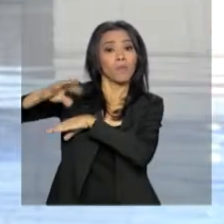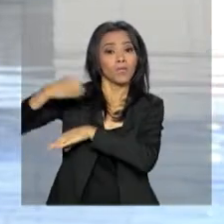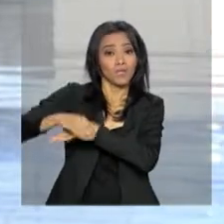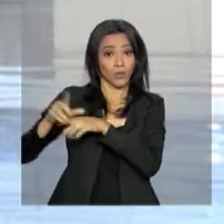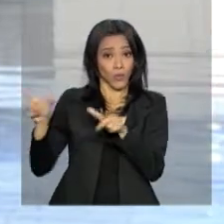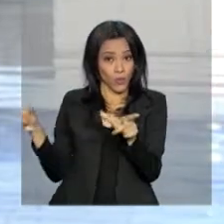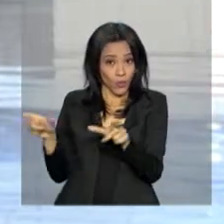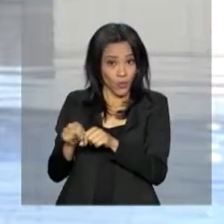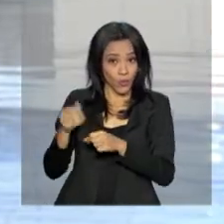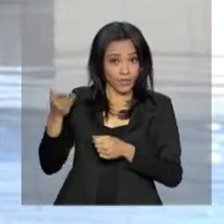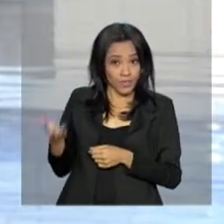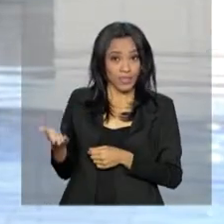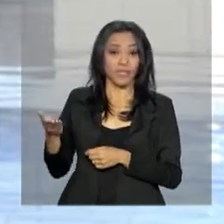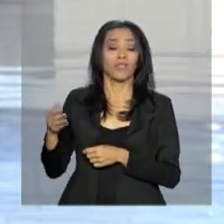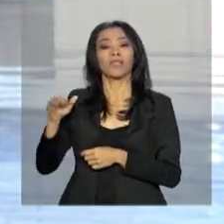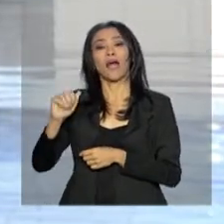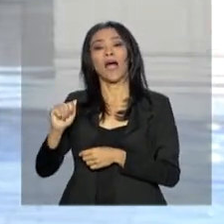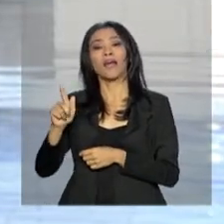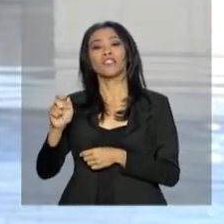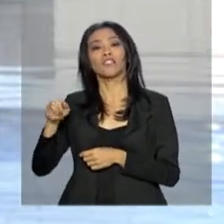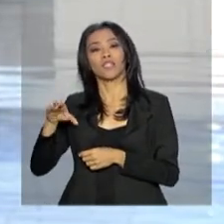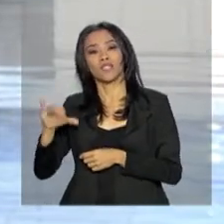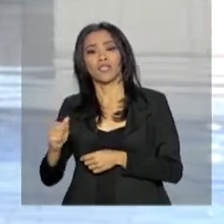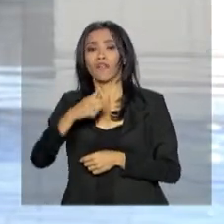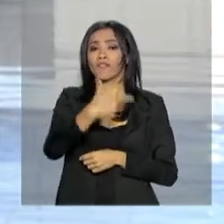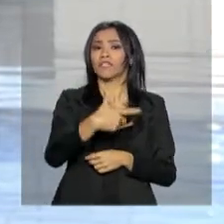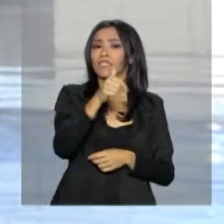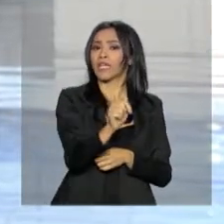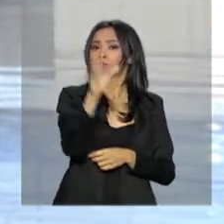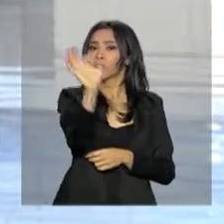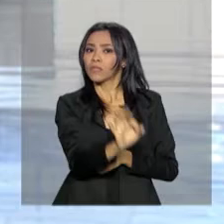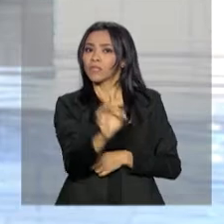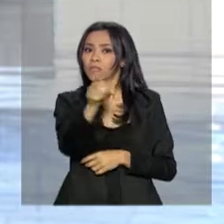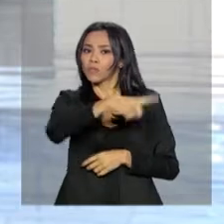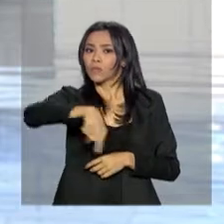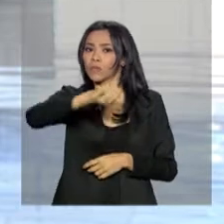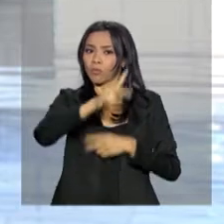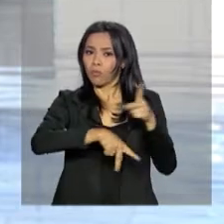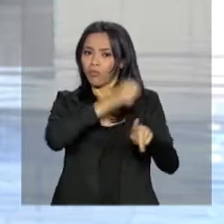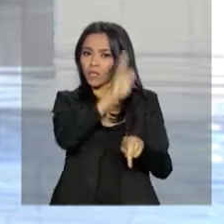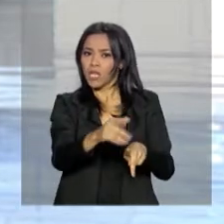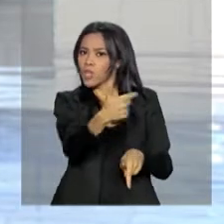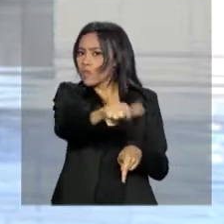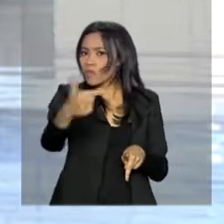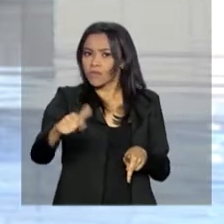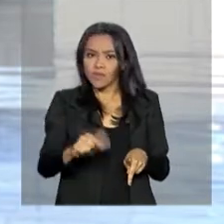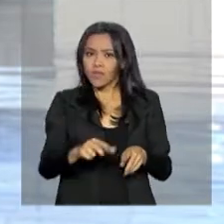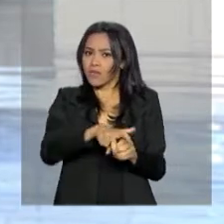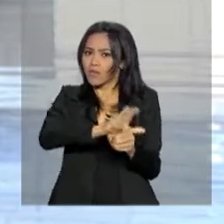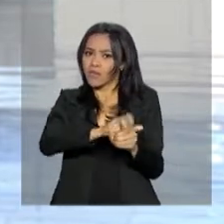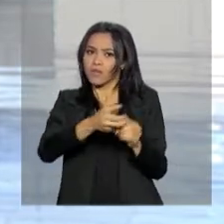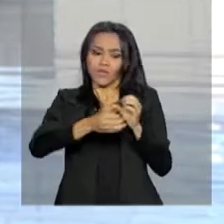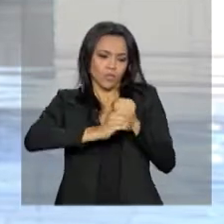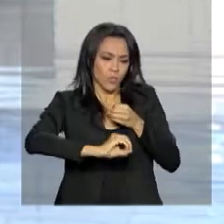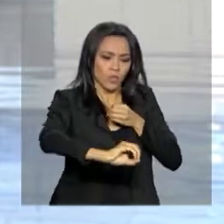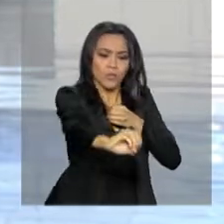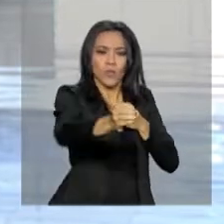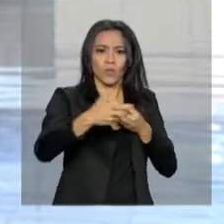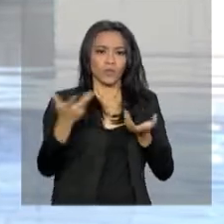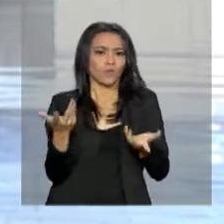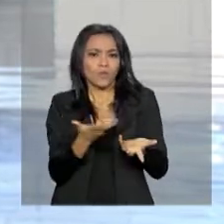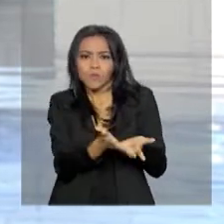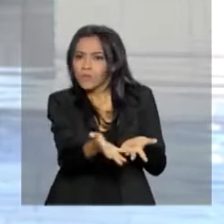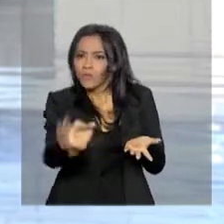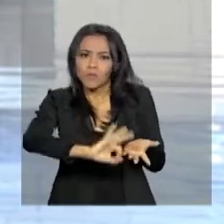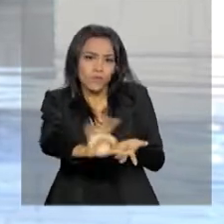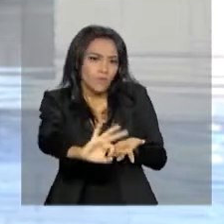de Águas, 27% dos brasileiros não tem coleta e tratamento de esgoto. A medida provisória